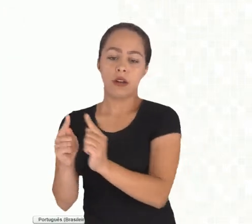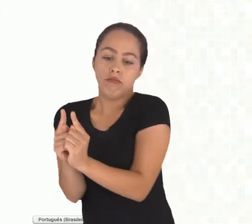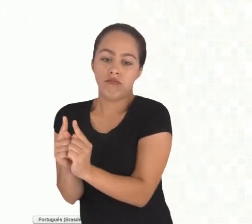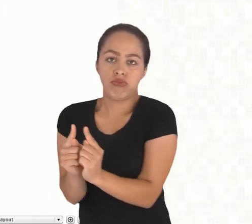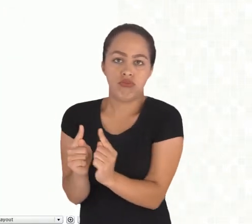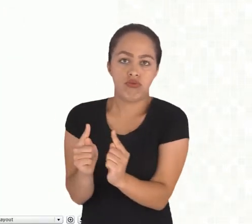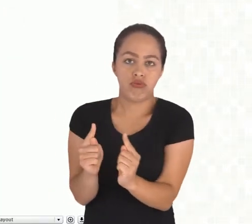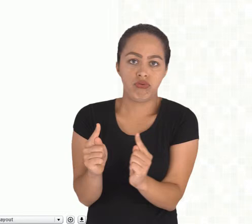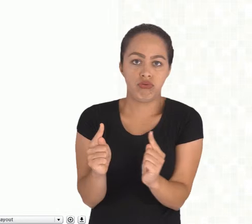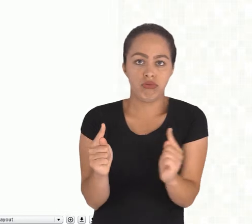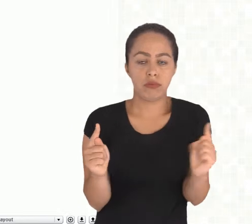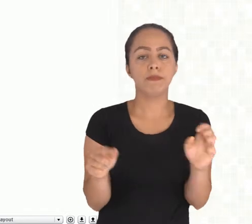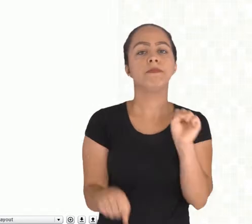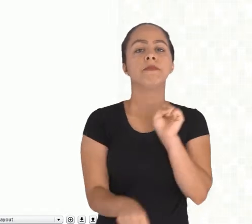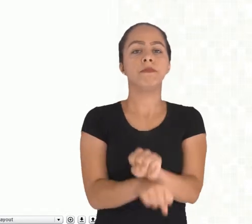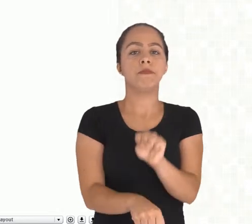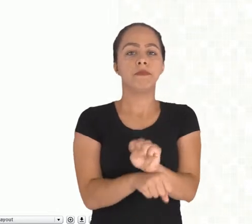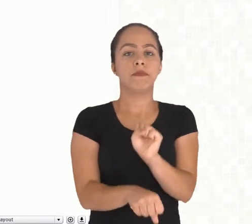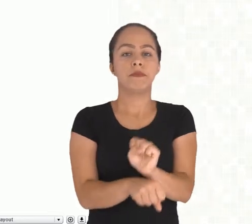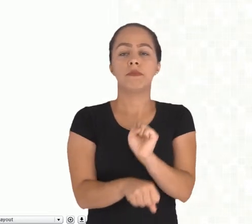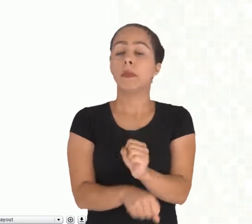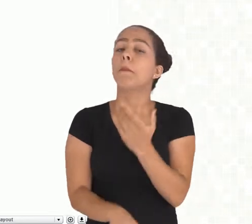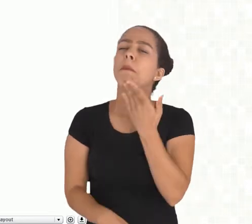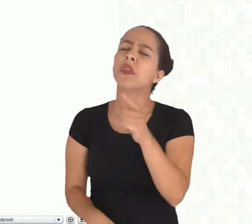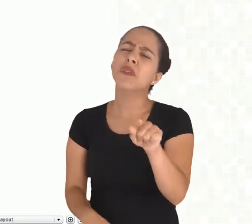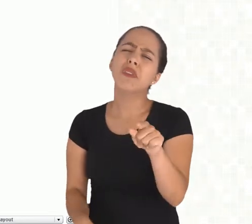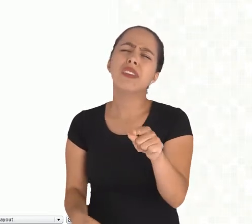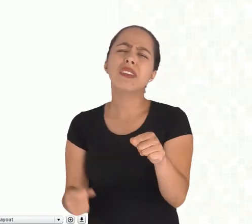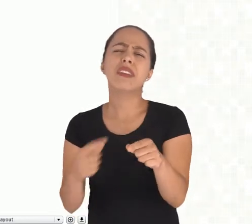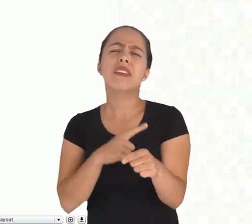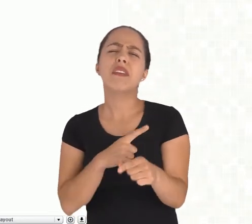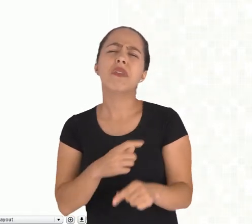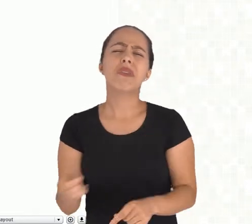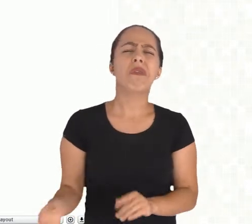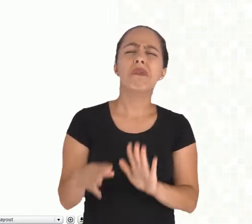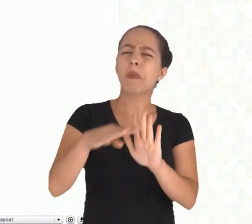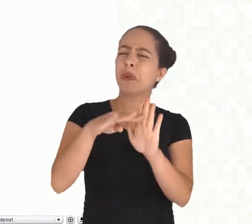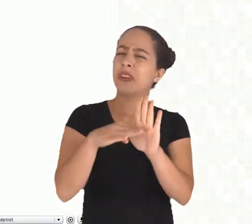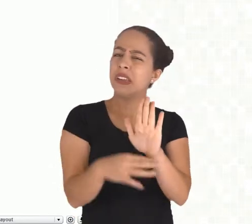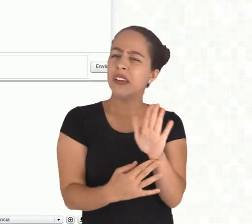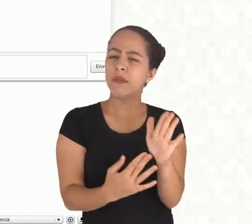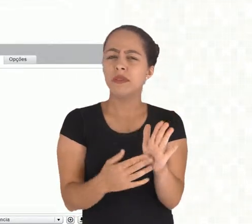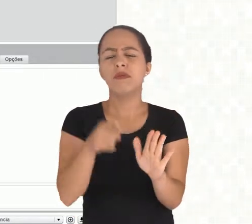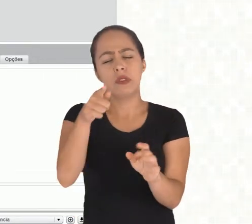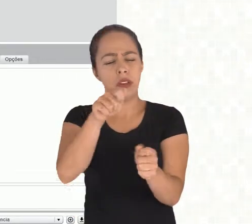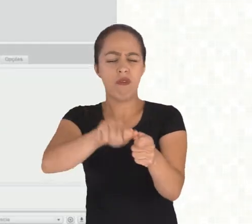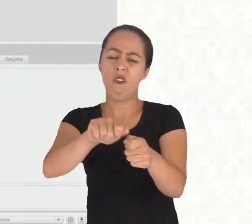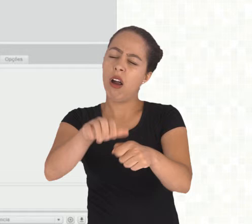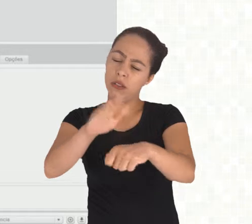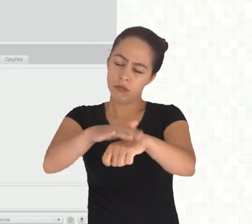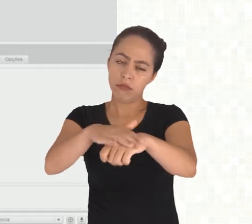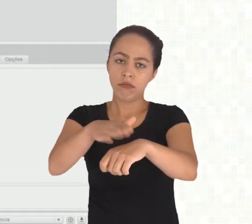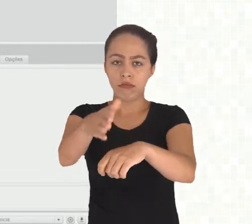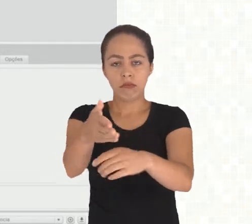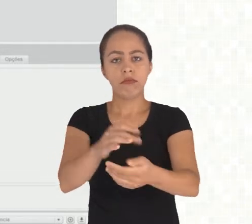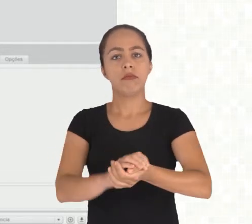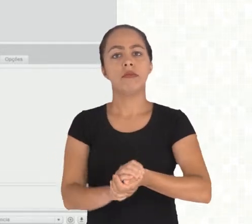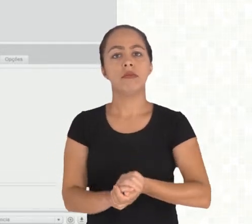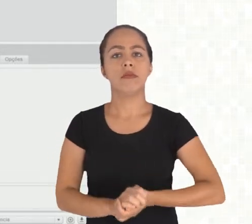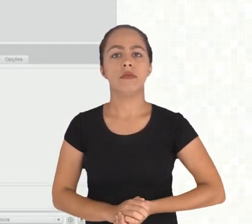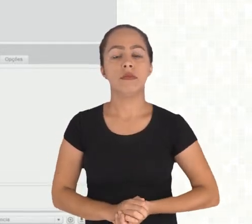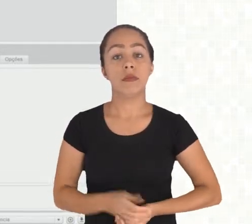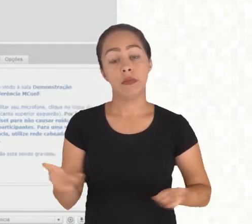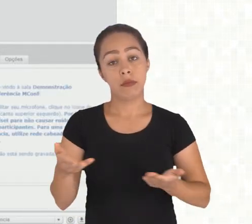possivelmente vai te pedir para autorizar o flash ou alguma coisa assim, você autoriza, e caso você vá usar microfone, como nesse